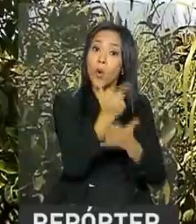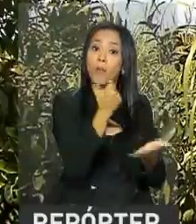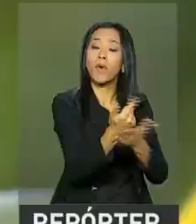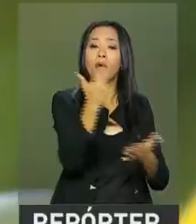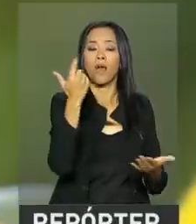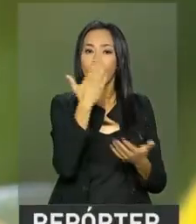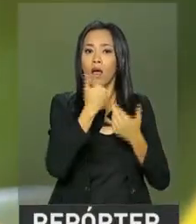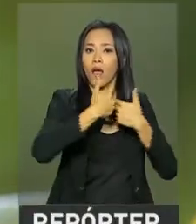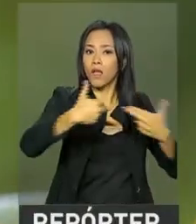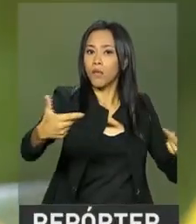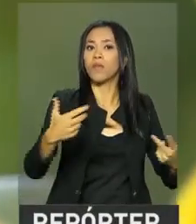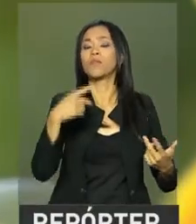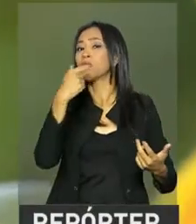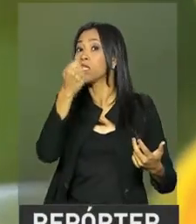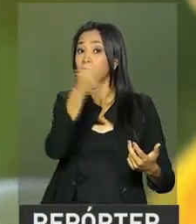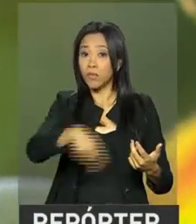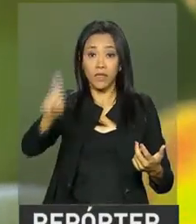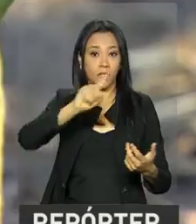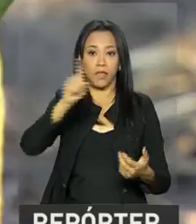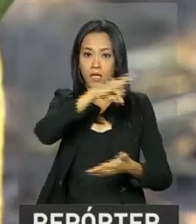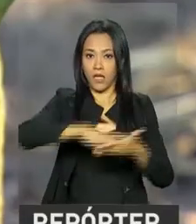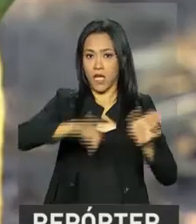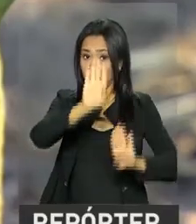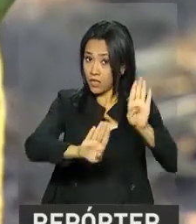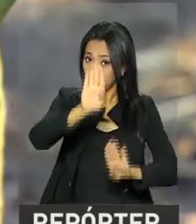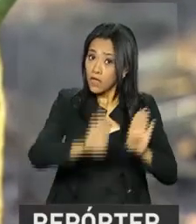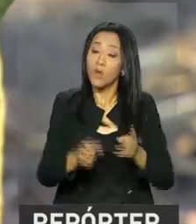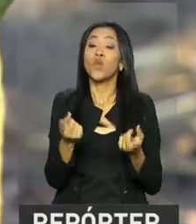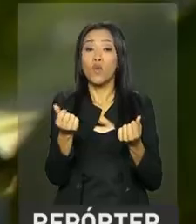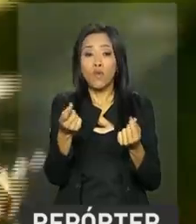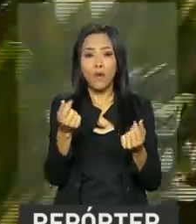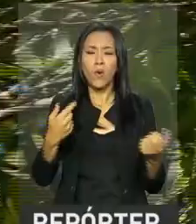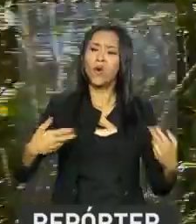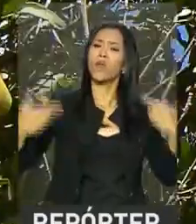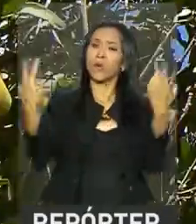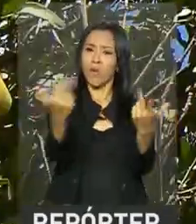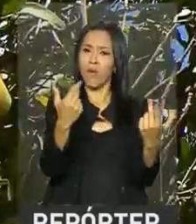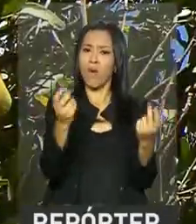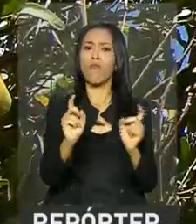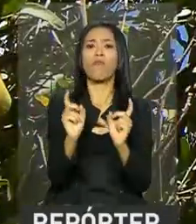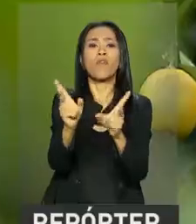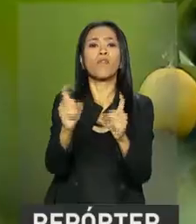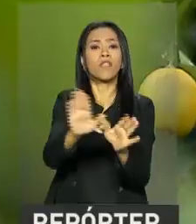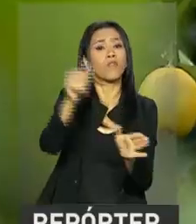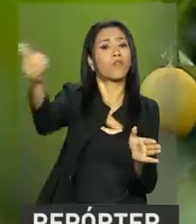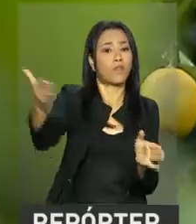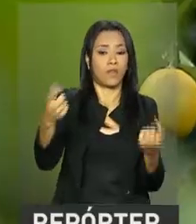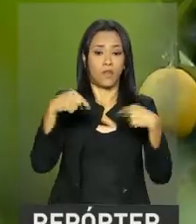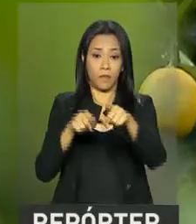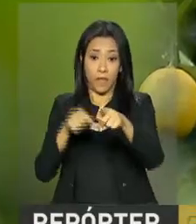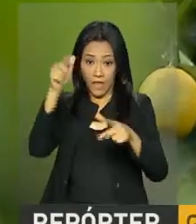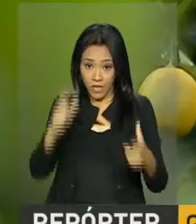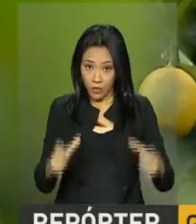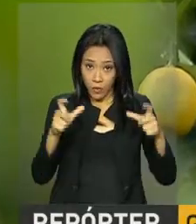de agricultores, com isenção de licitação e preços compatíveis aos praticados nos mercados regionais. Aqui na Chácara